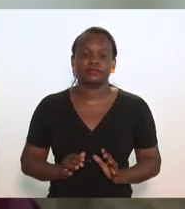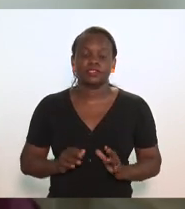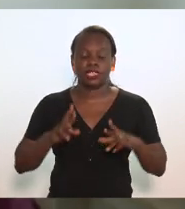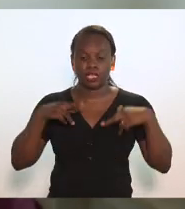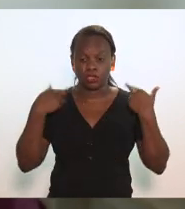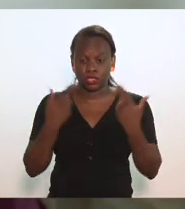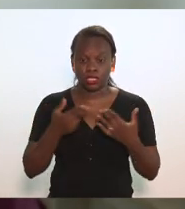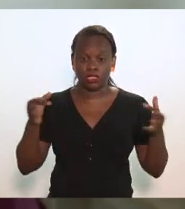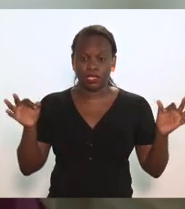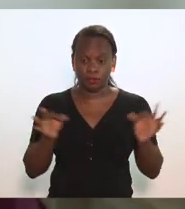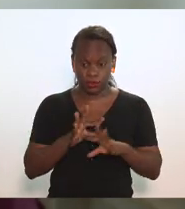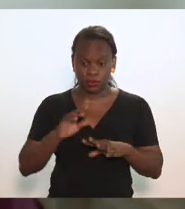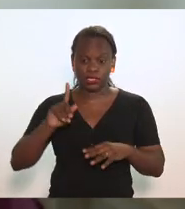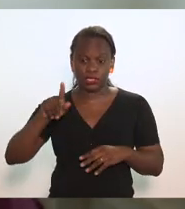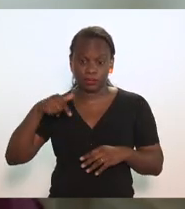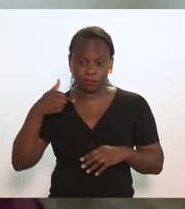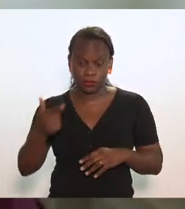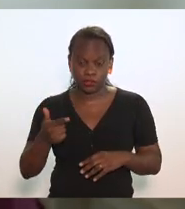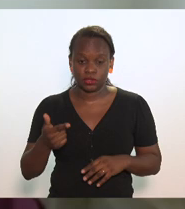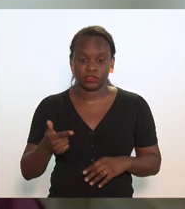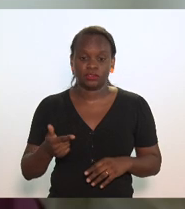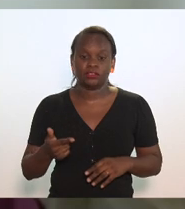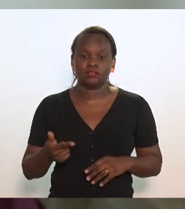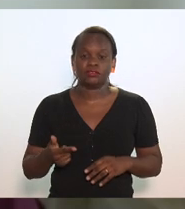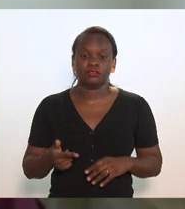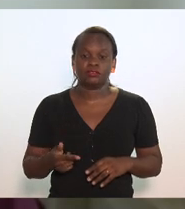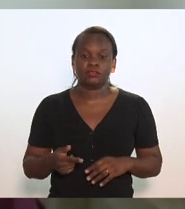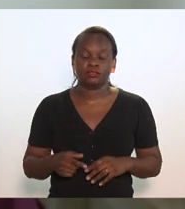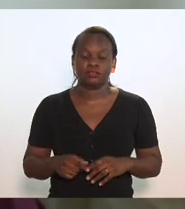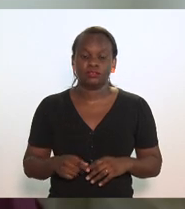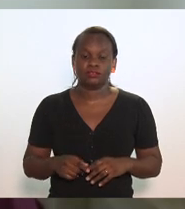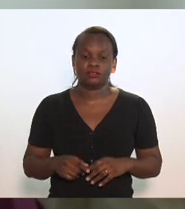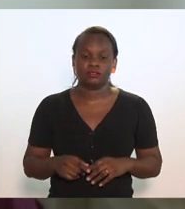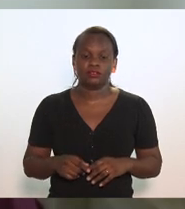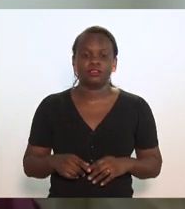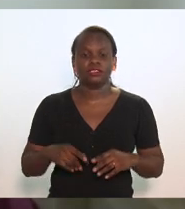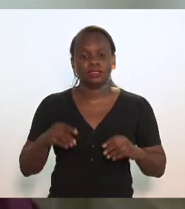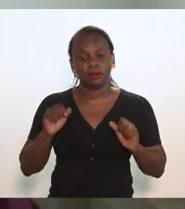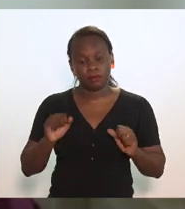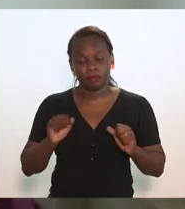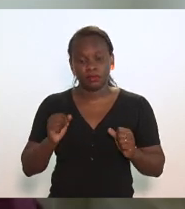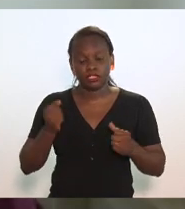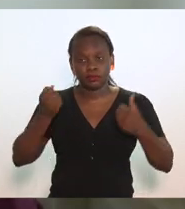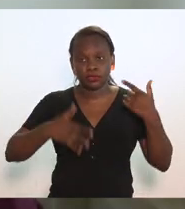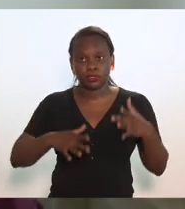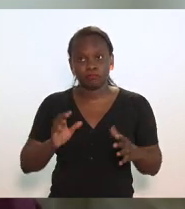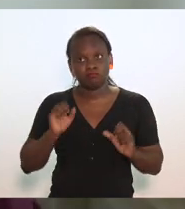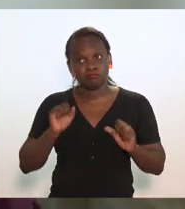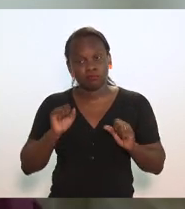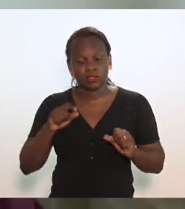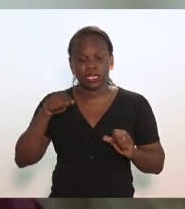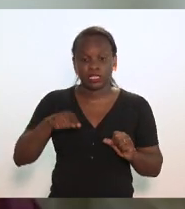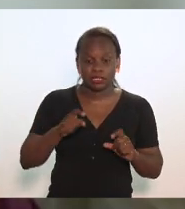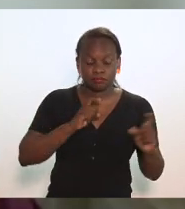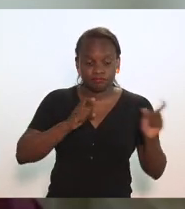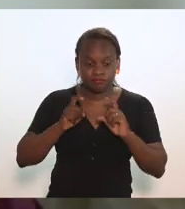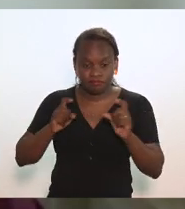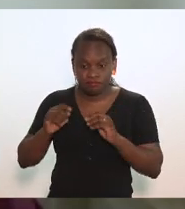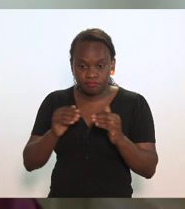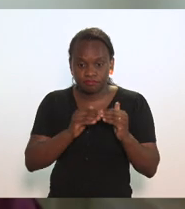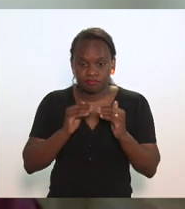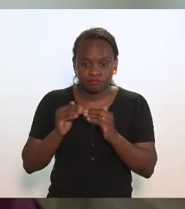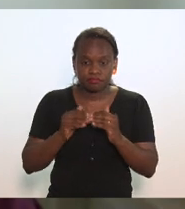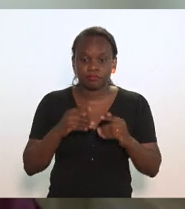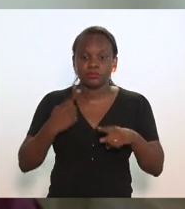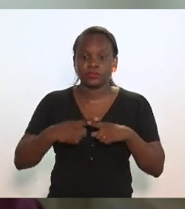reunião, levantou-se a hipótese de haver aqui um consenso, porque a